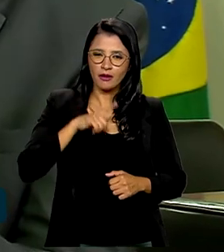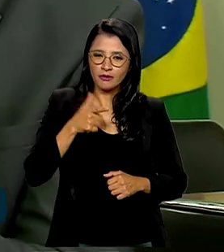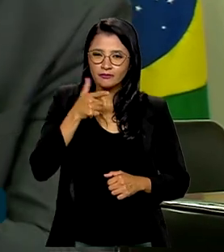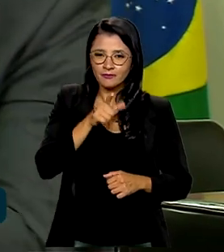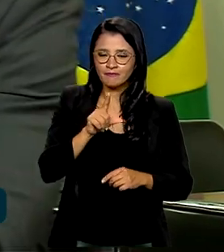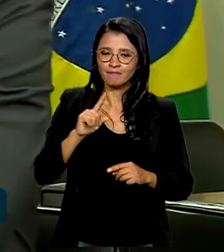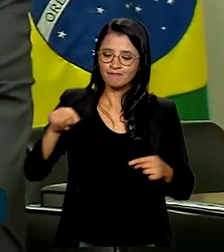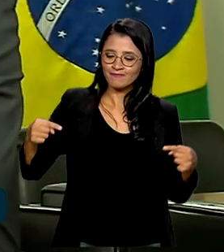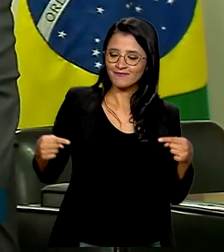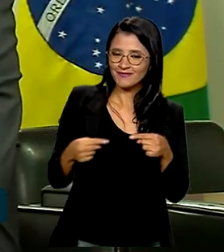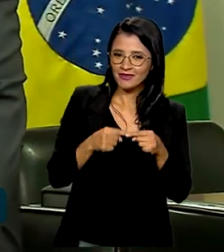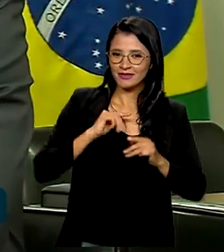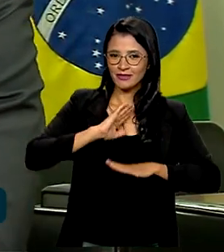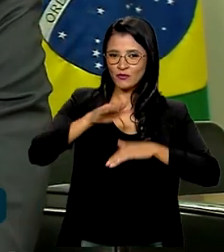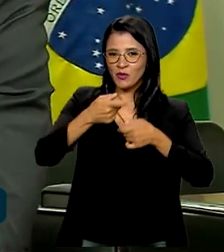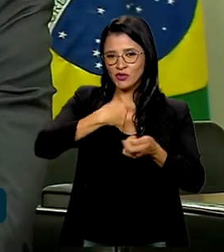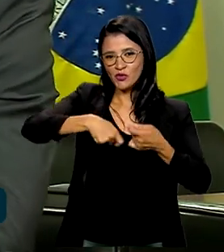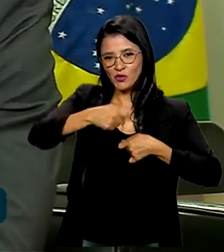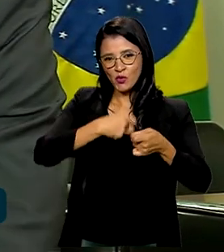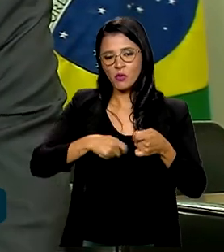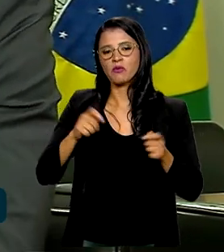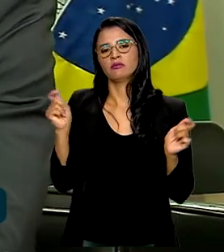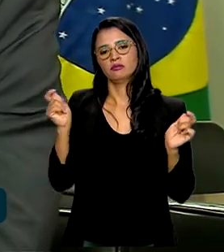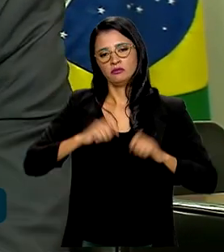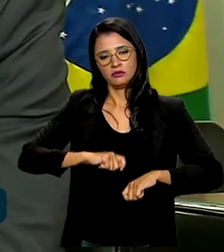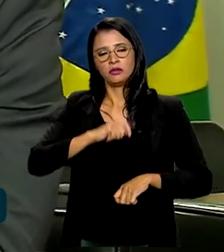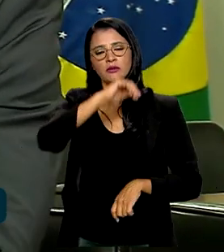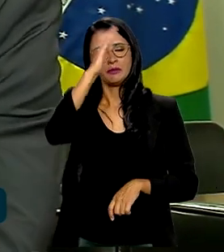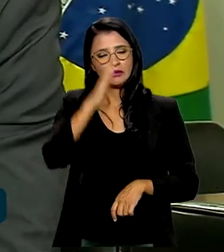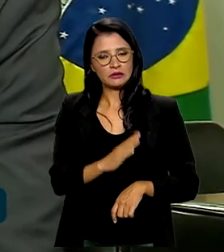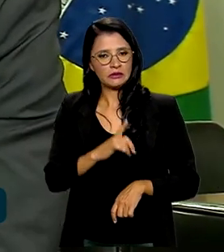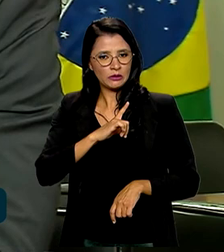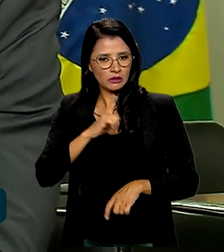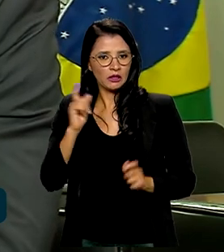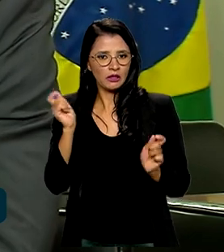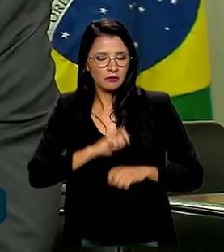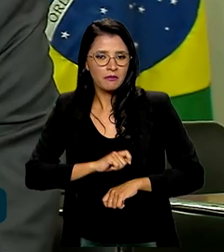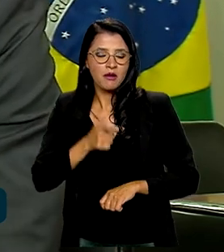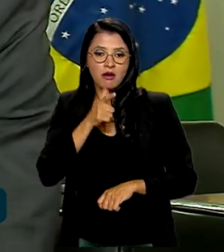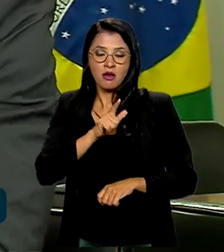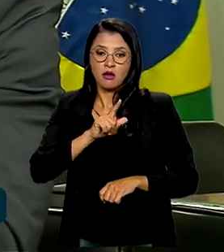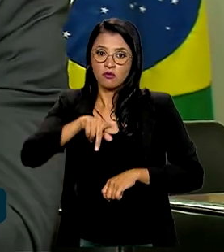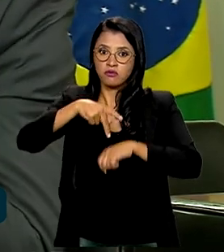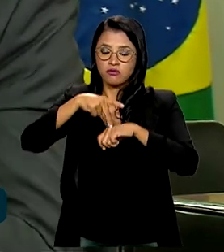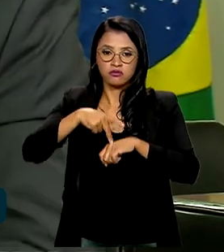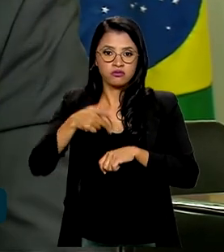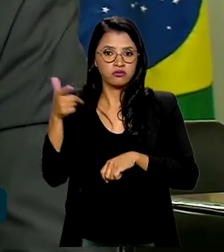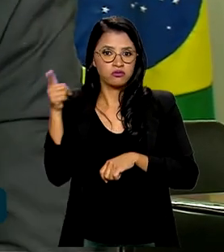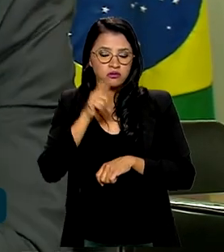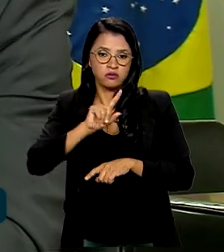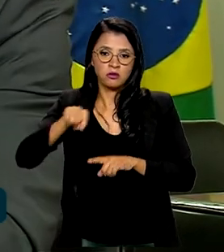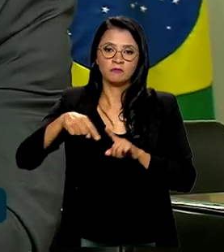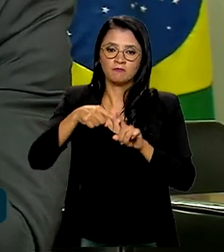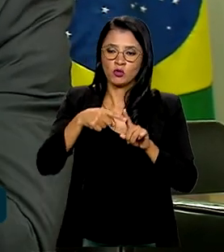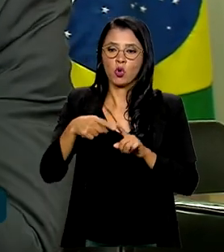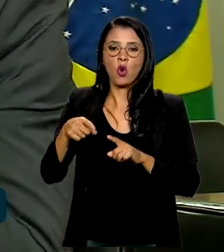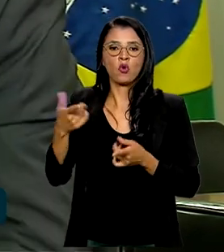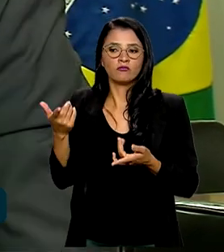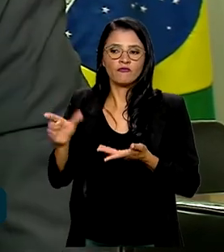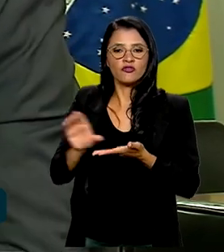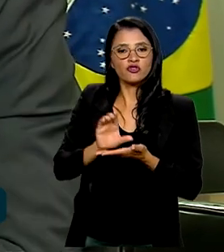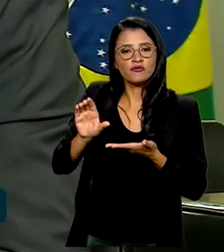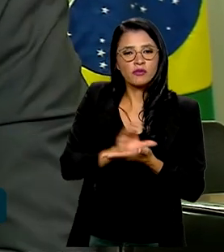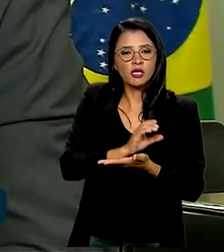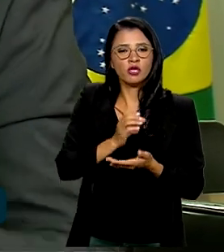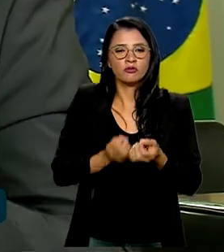desenvolvimento econômico com a proteção ambiental. O Brasil tem tudo para ser o país mais beneficiado com atração de investimentos, com